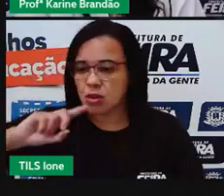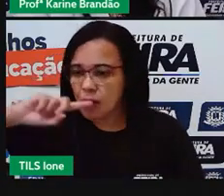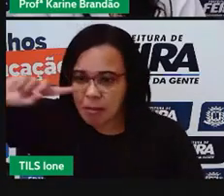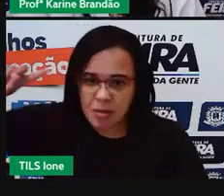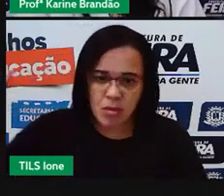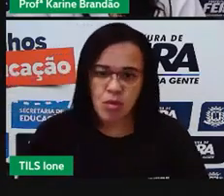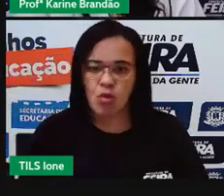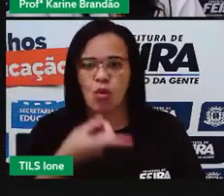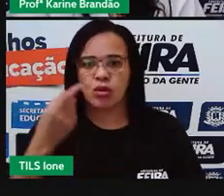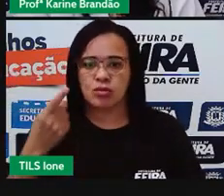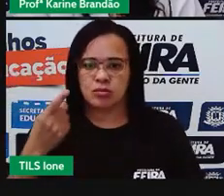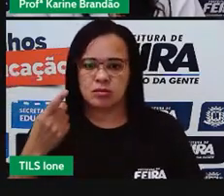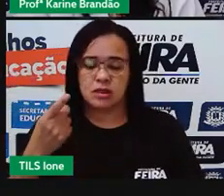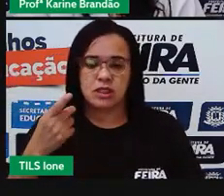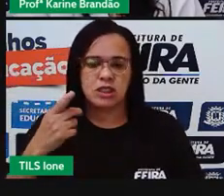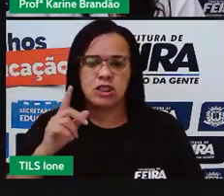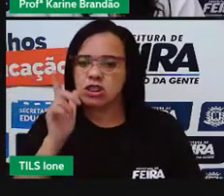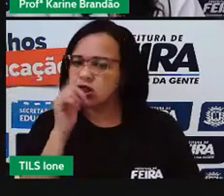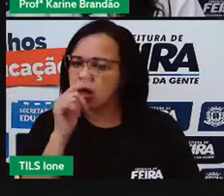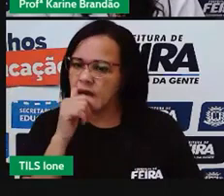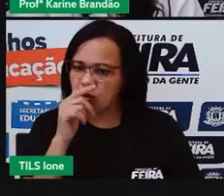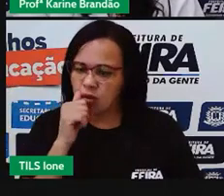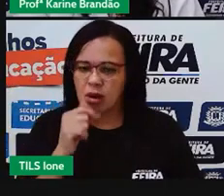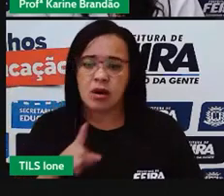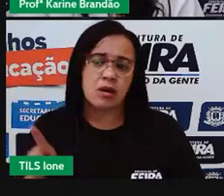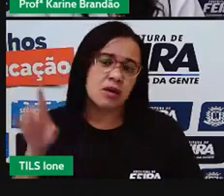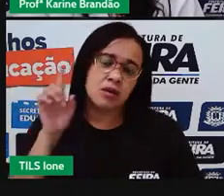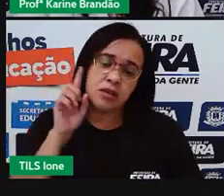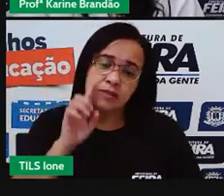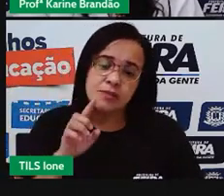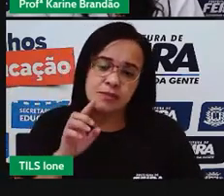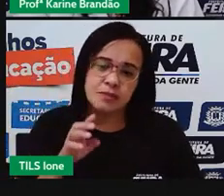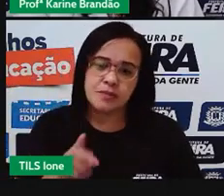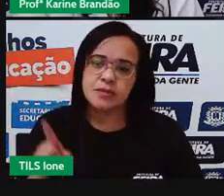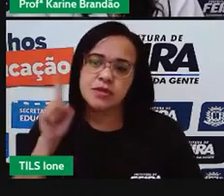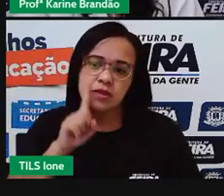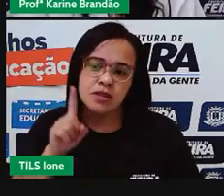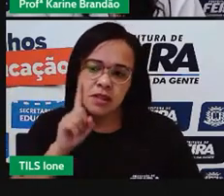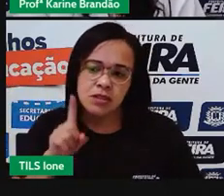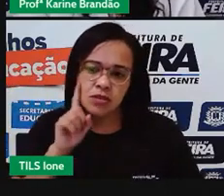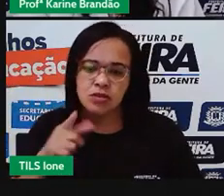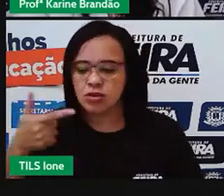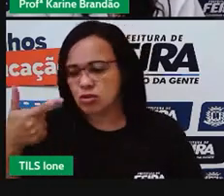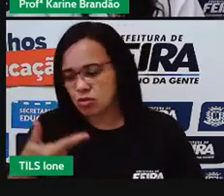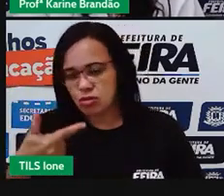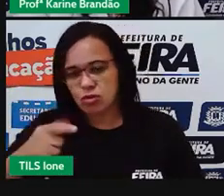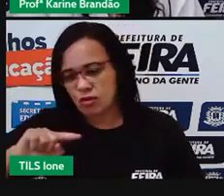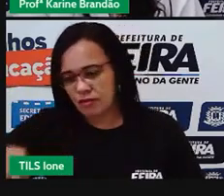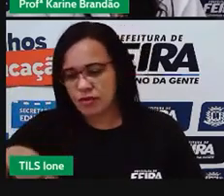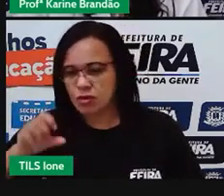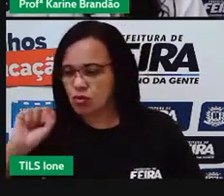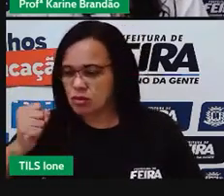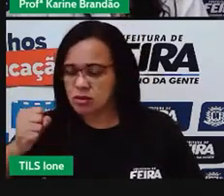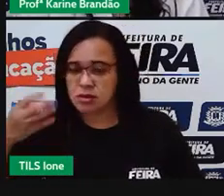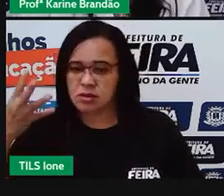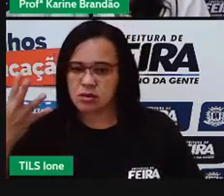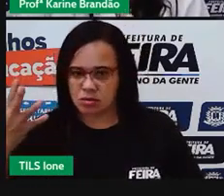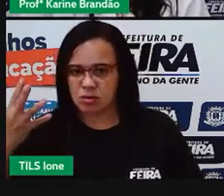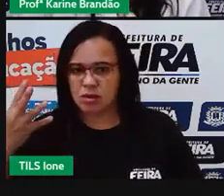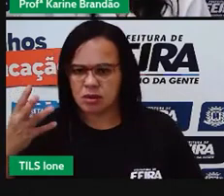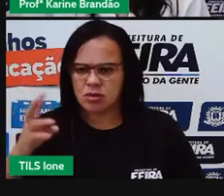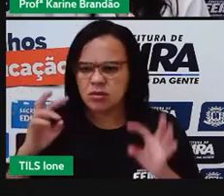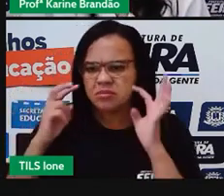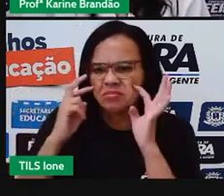E os Estados Unidos? 2,84 milhões de litros. Então, que que a gente consegue observar aqui?